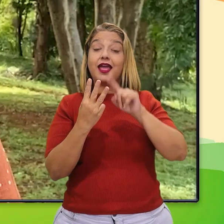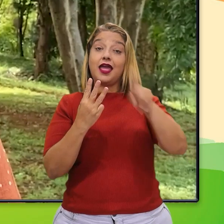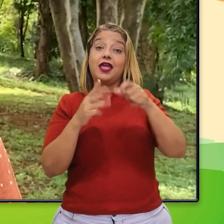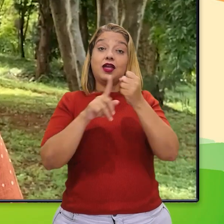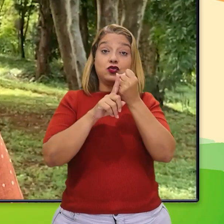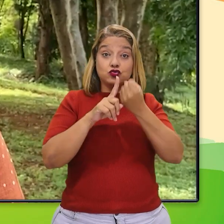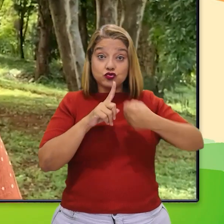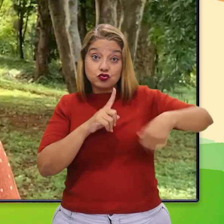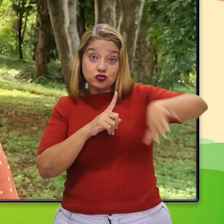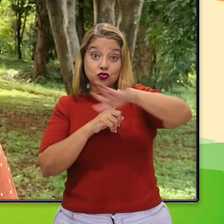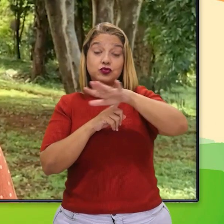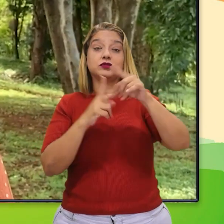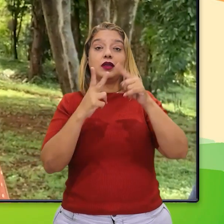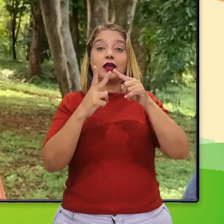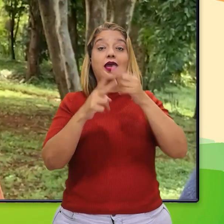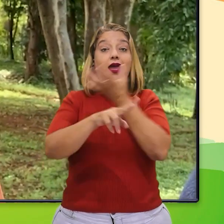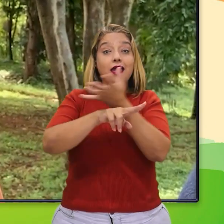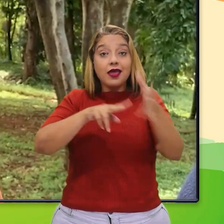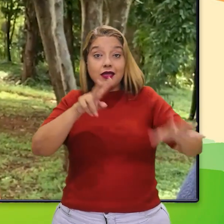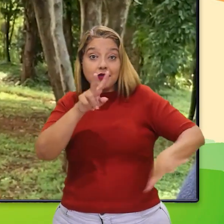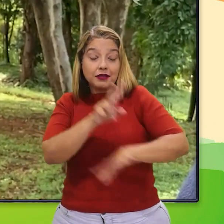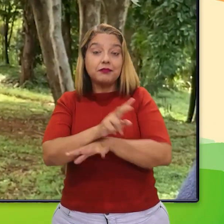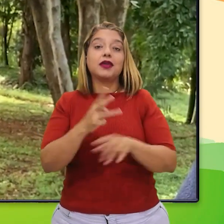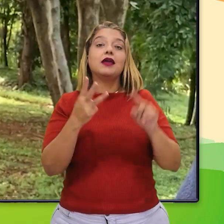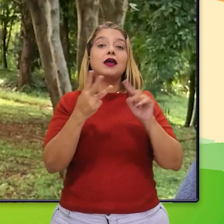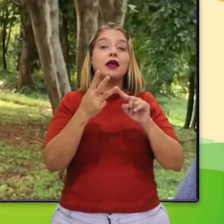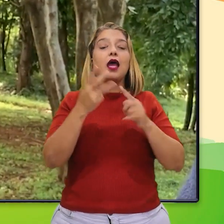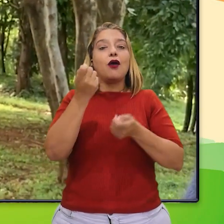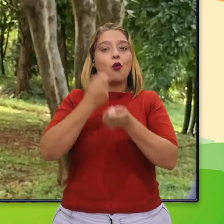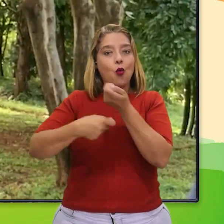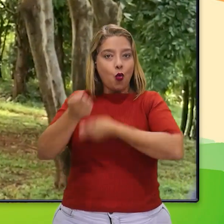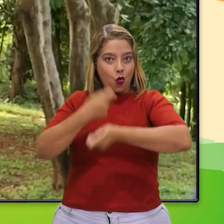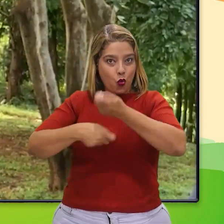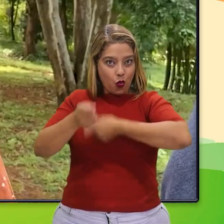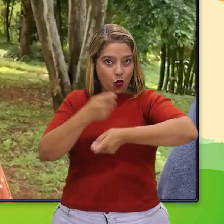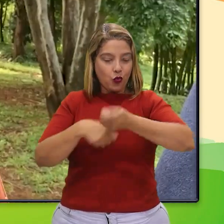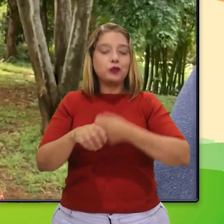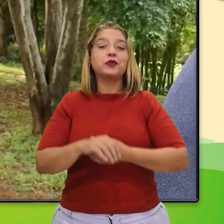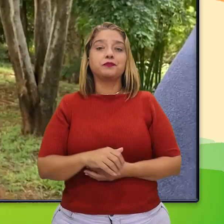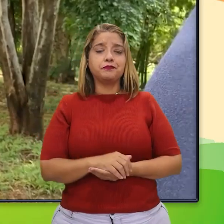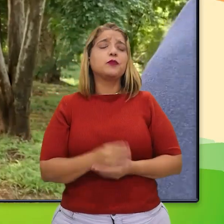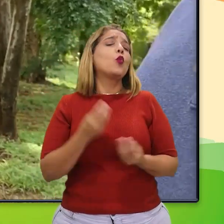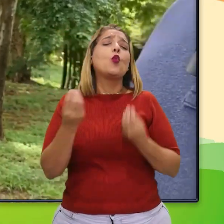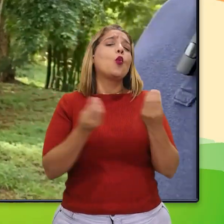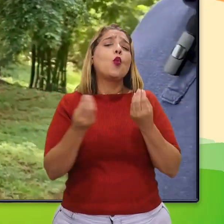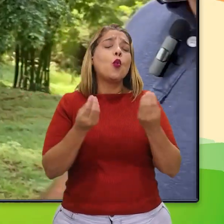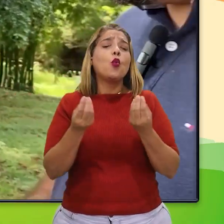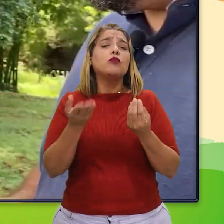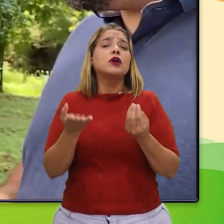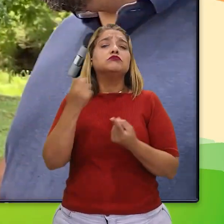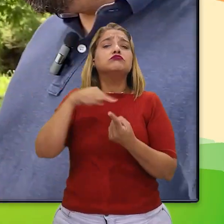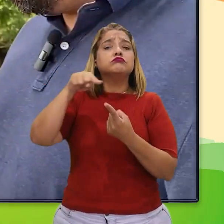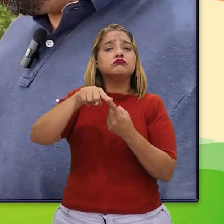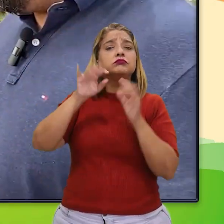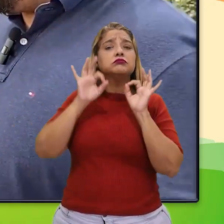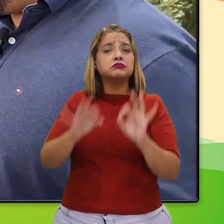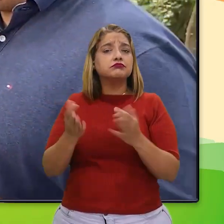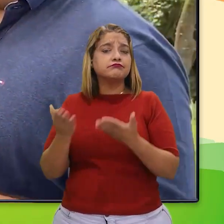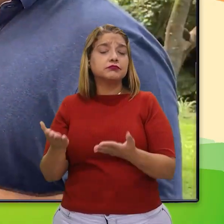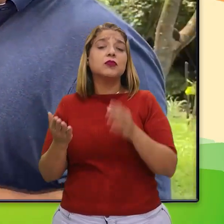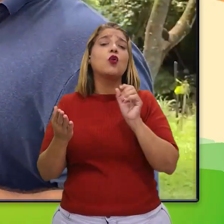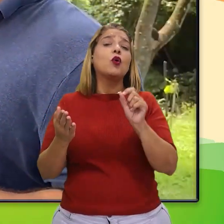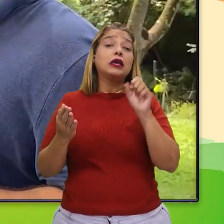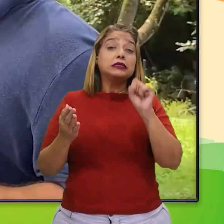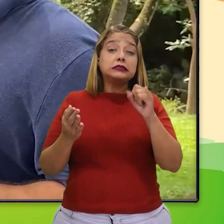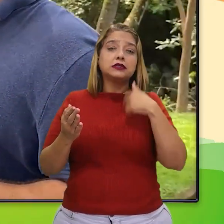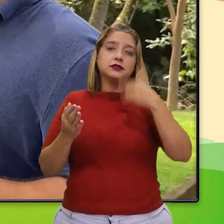social, o ambiental e o econômico. Como é que funciona isso? Se a gente parar para pensar